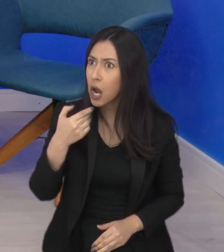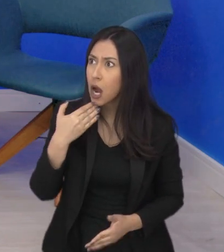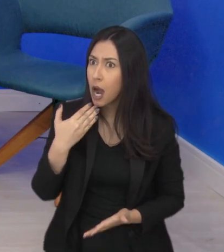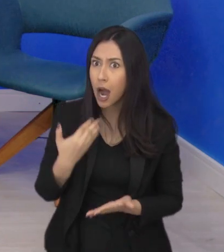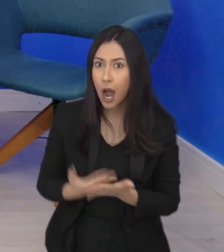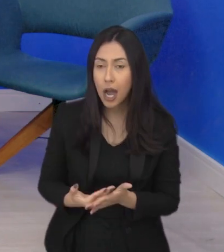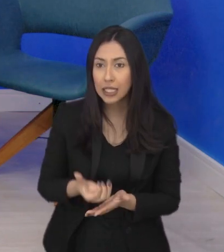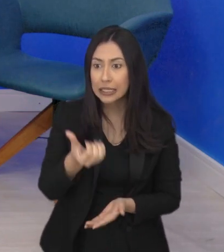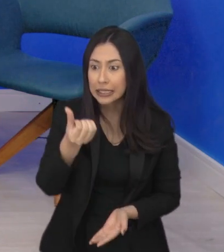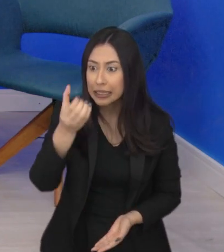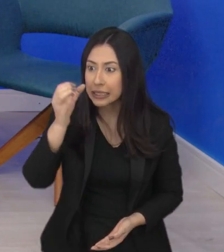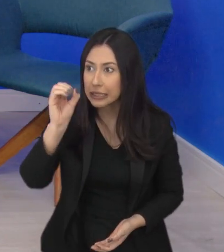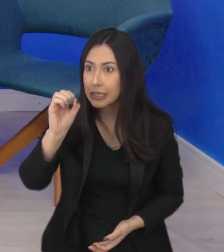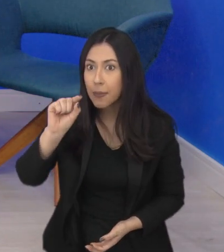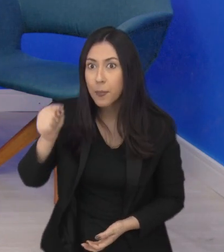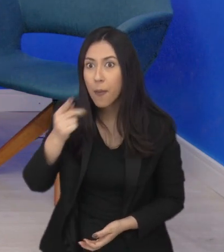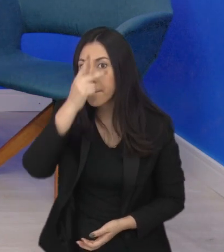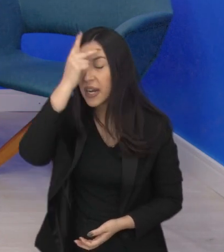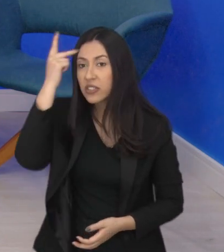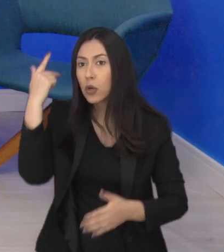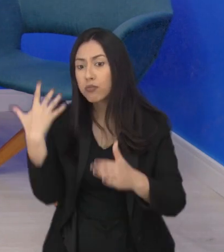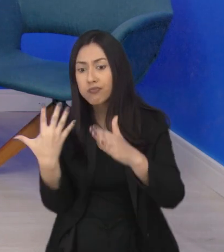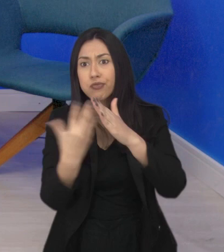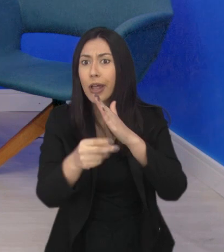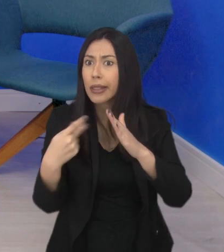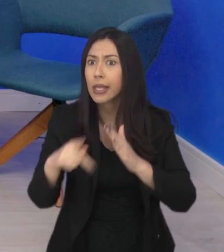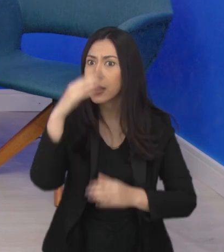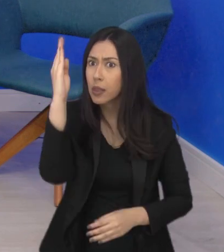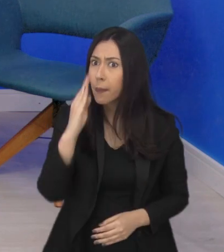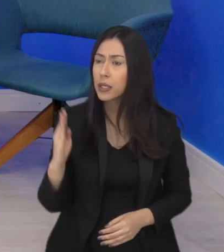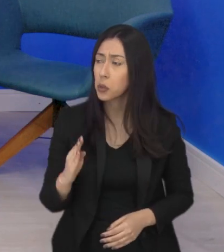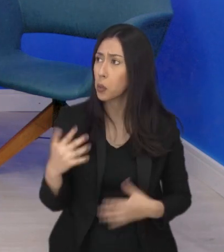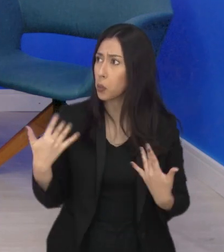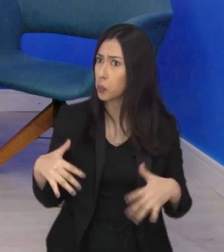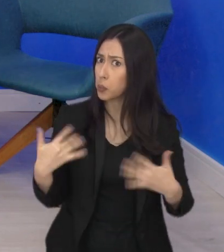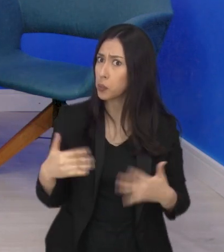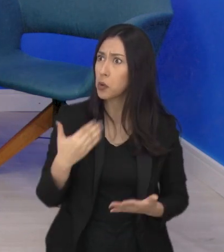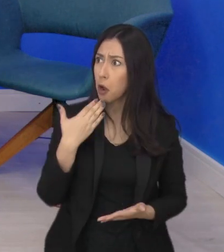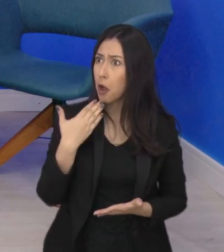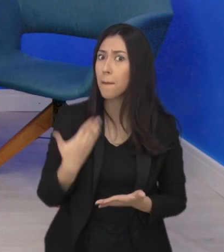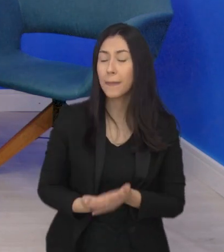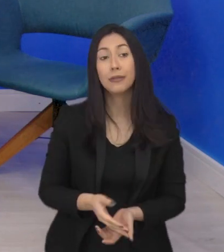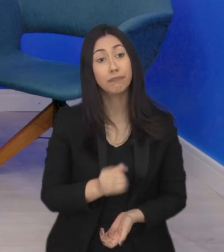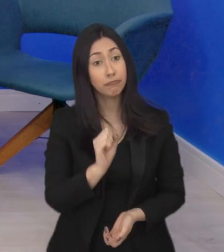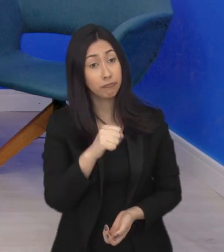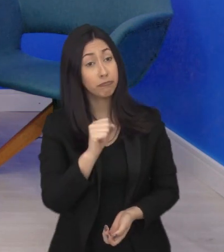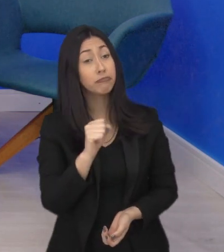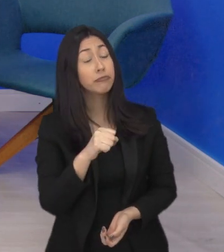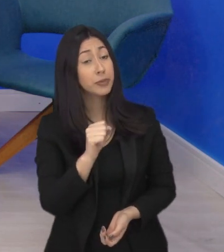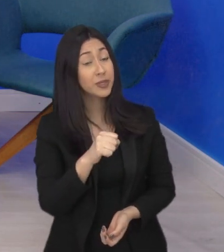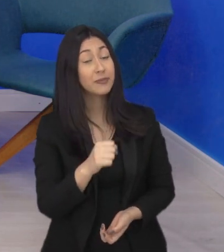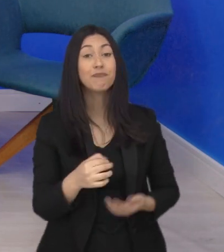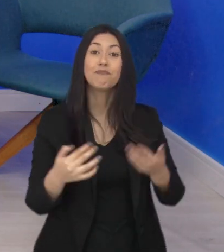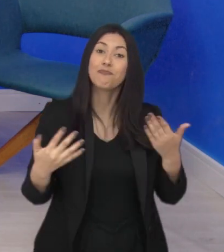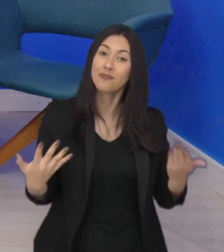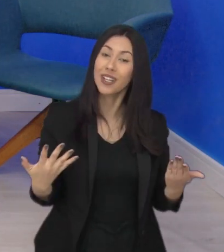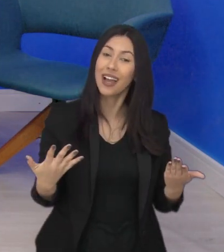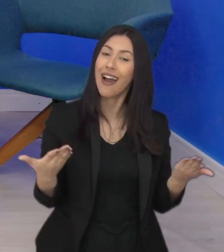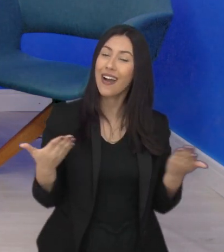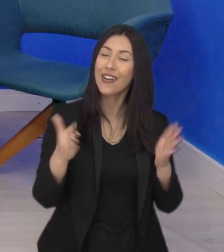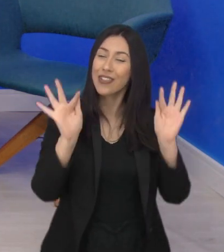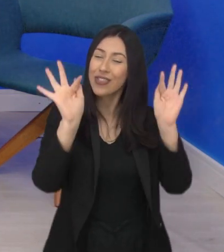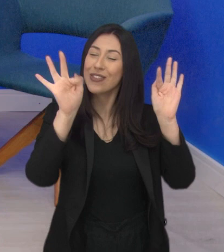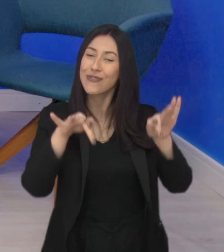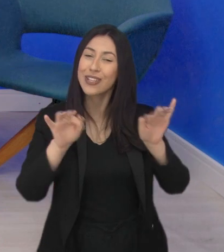60 mil pessoas vivendo nessas condições no país realmente impressionante impressionante isso mesmo bom chegou